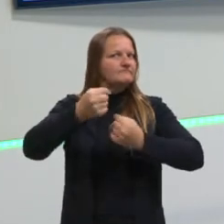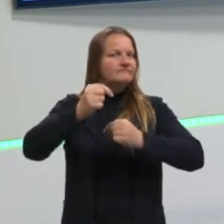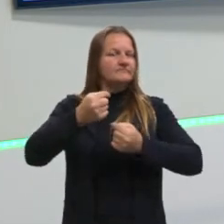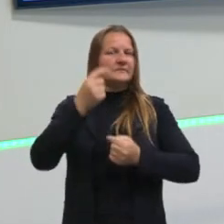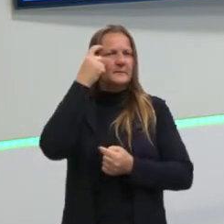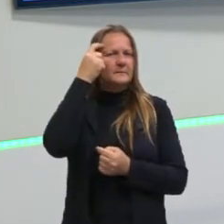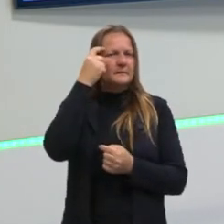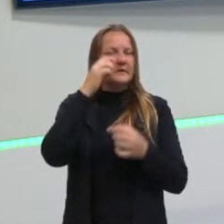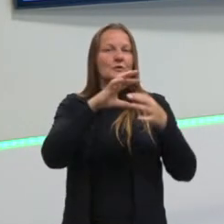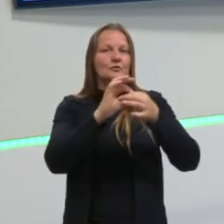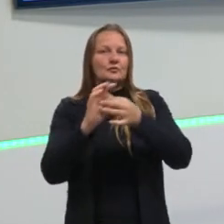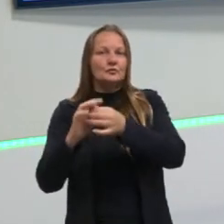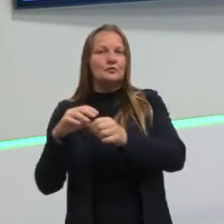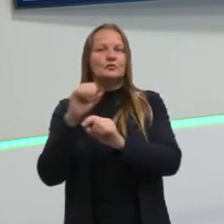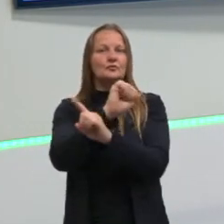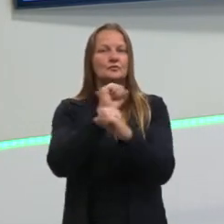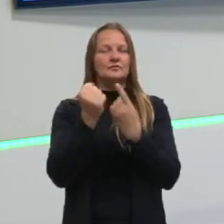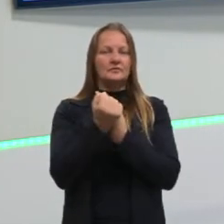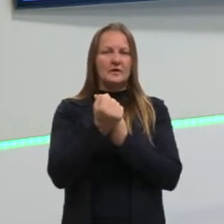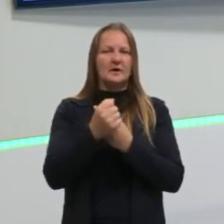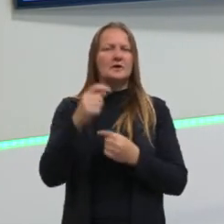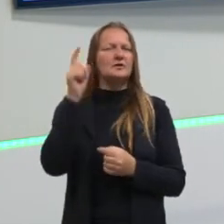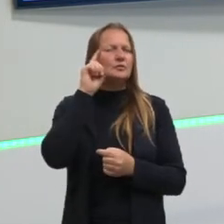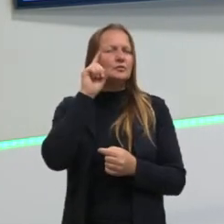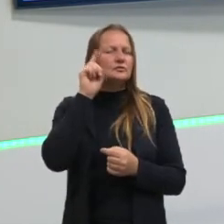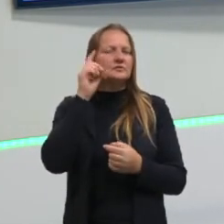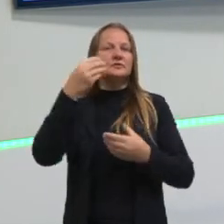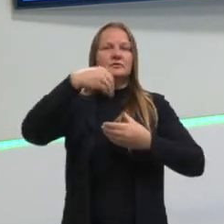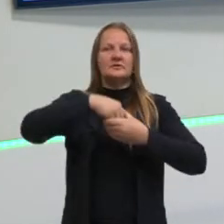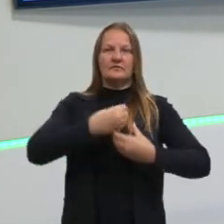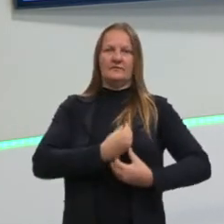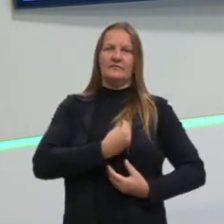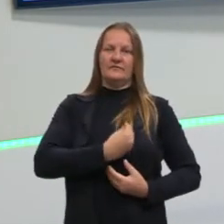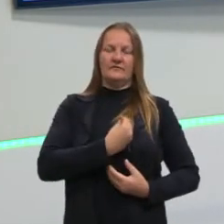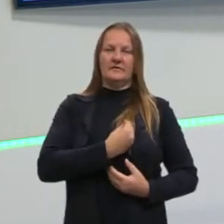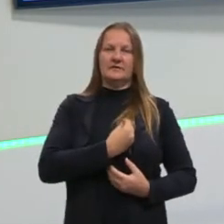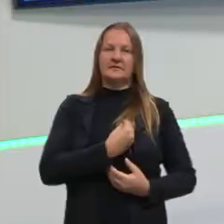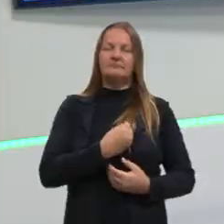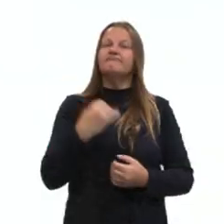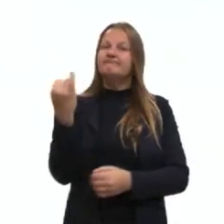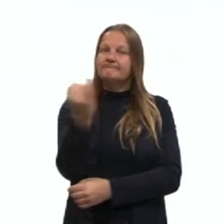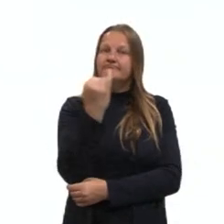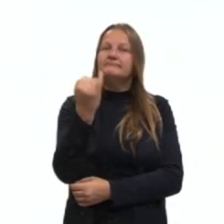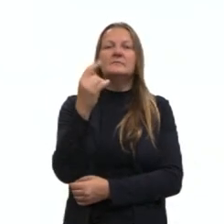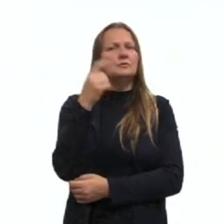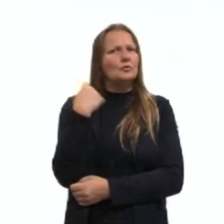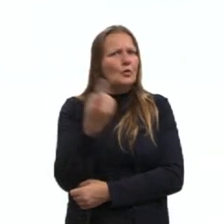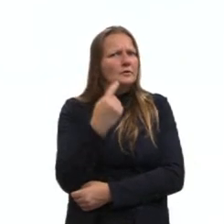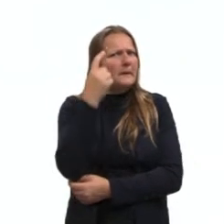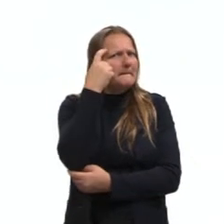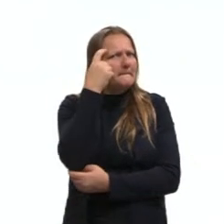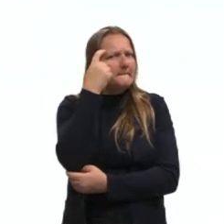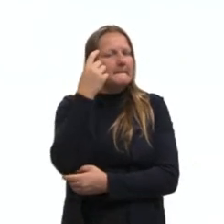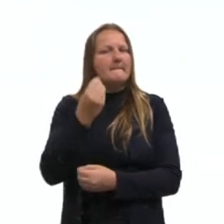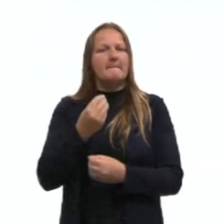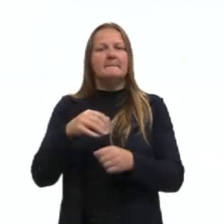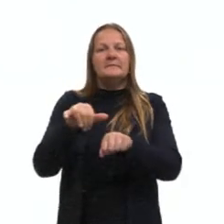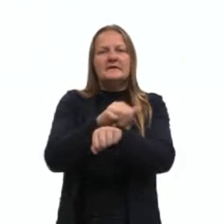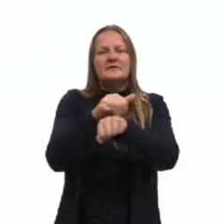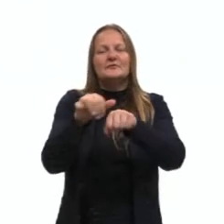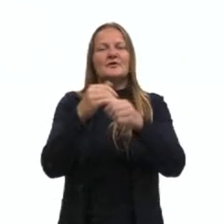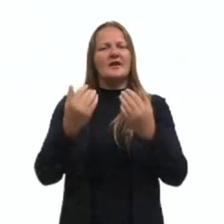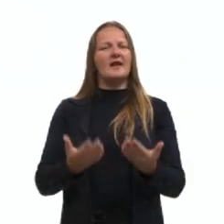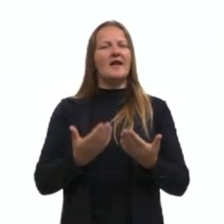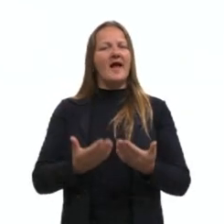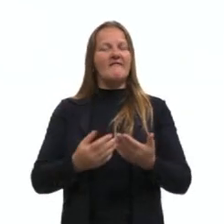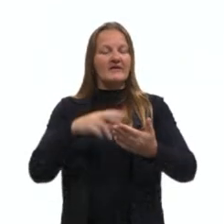situações da sociedade ou situações do nosso cotidiano, que são muito importantes, de uma maneira muito mais leve